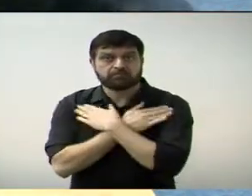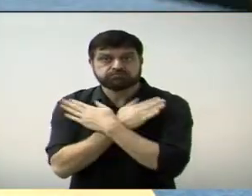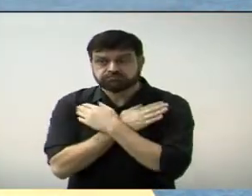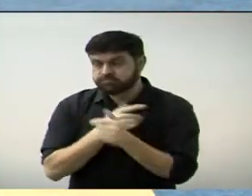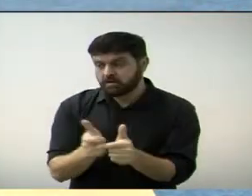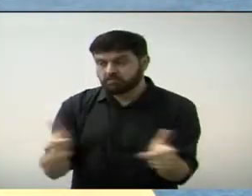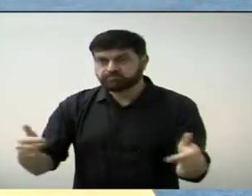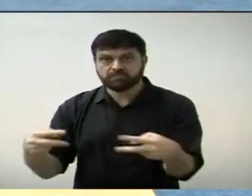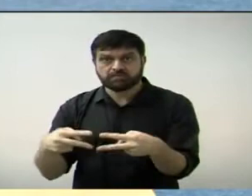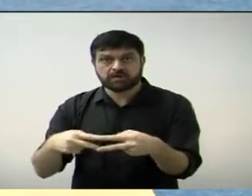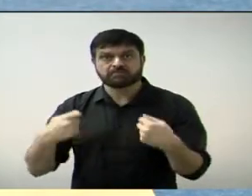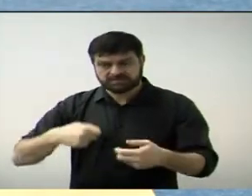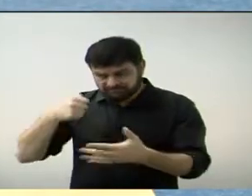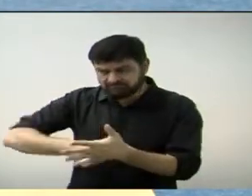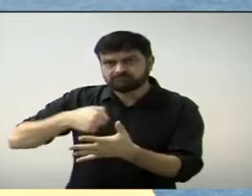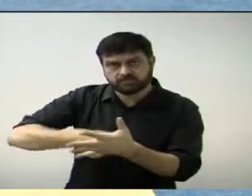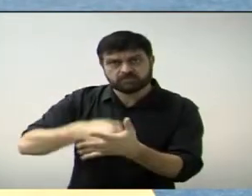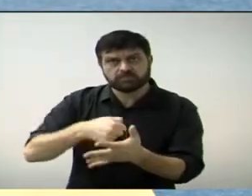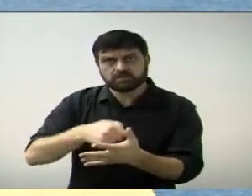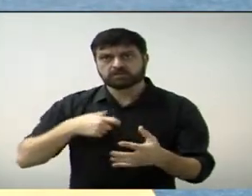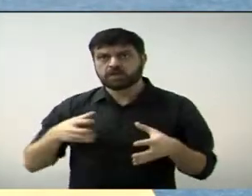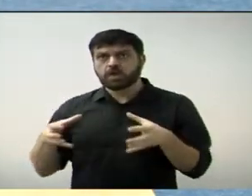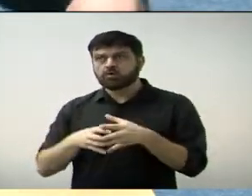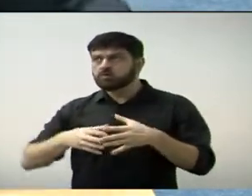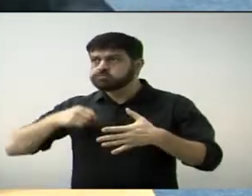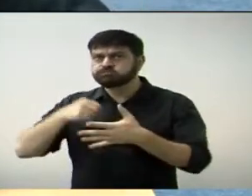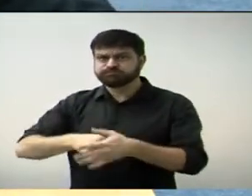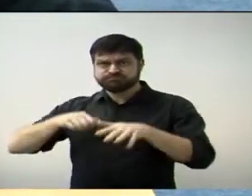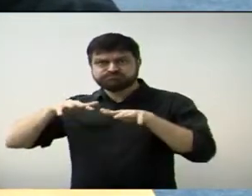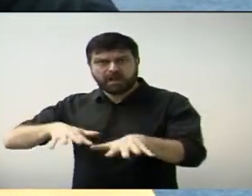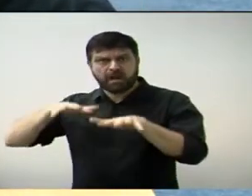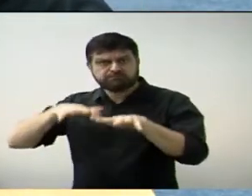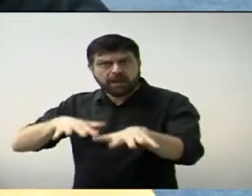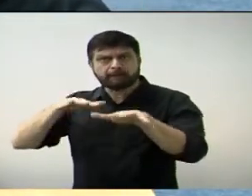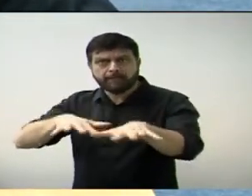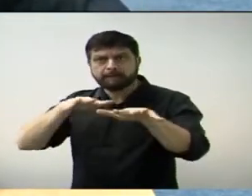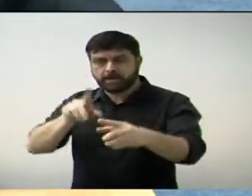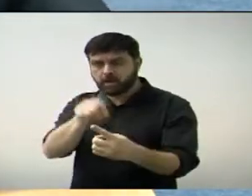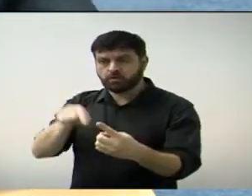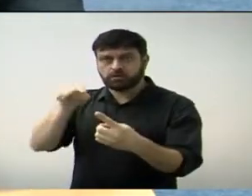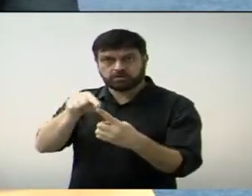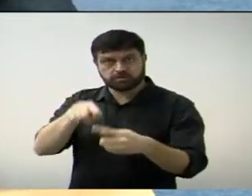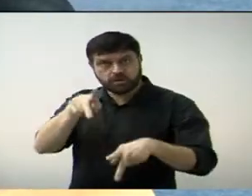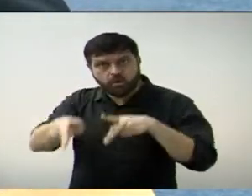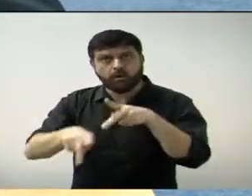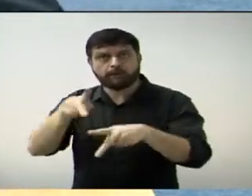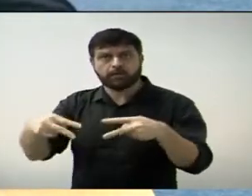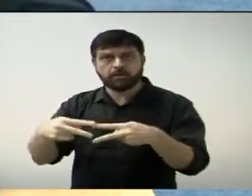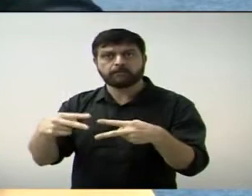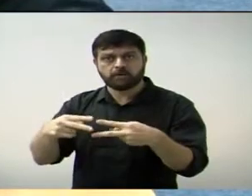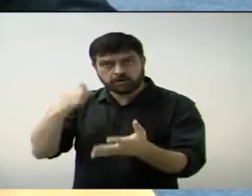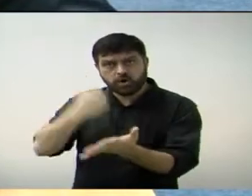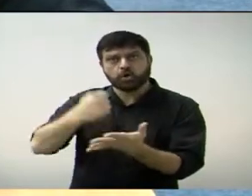tem que ter a cobrança, tem que ter mais movimentos como esse para que a população paulinense esteja empregada.